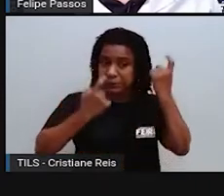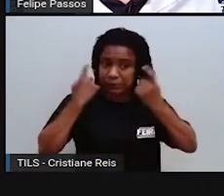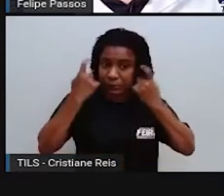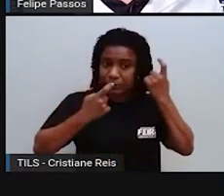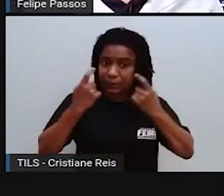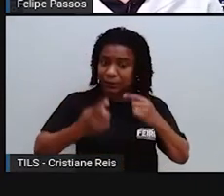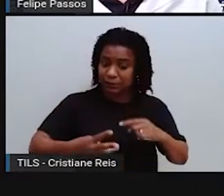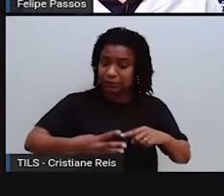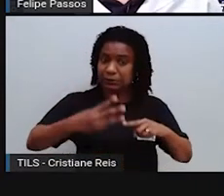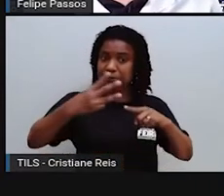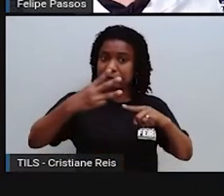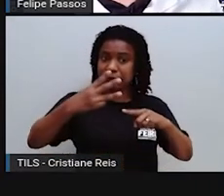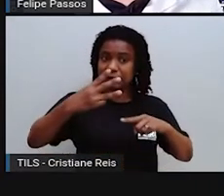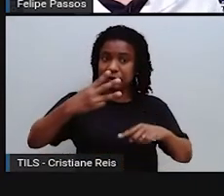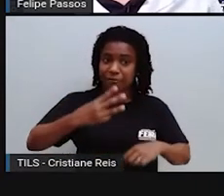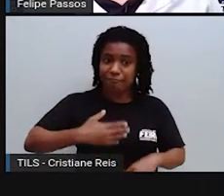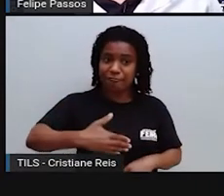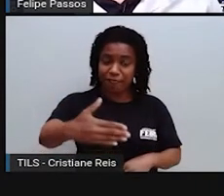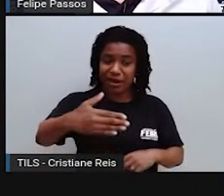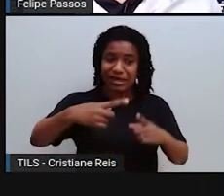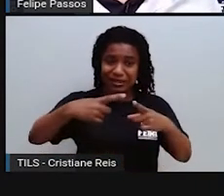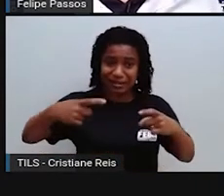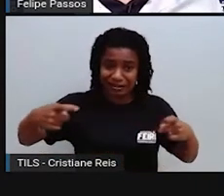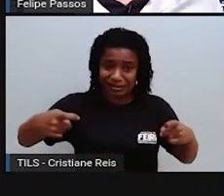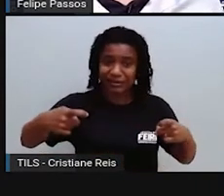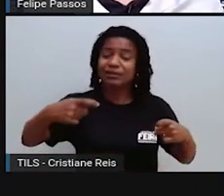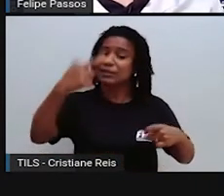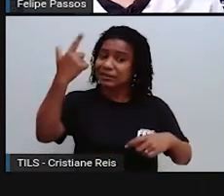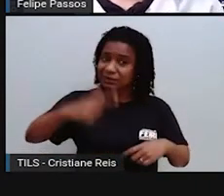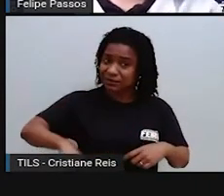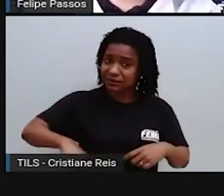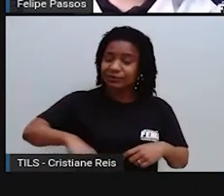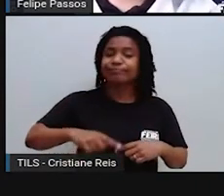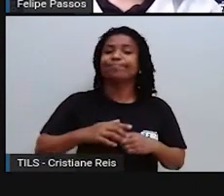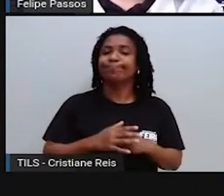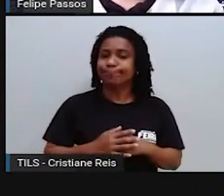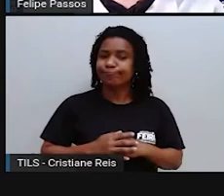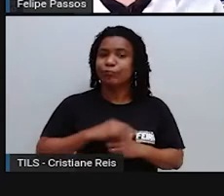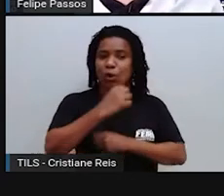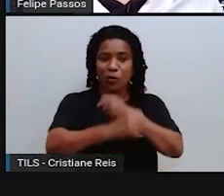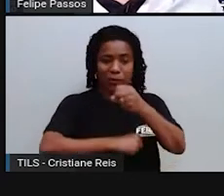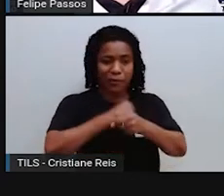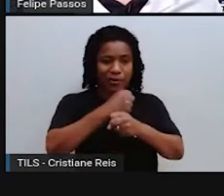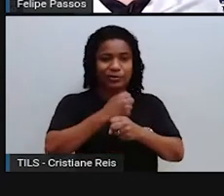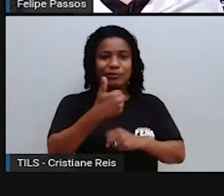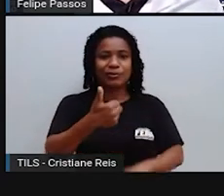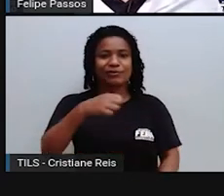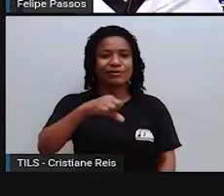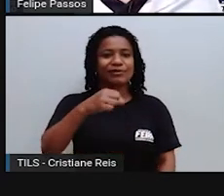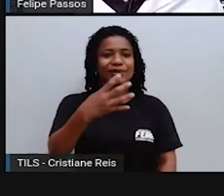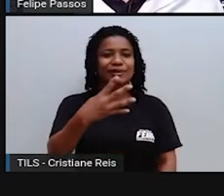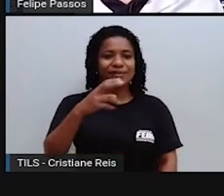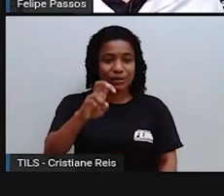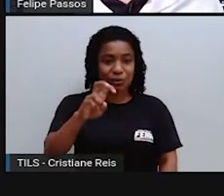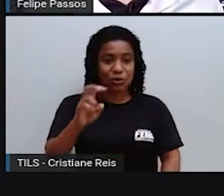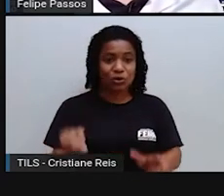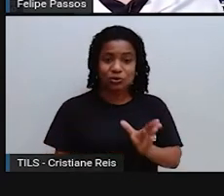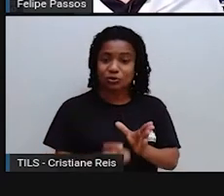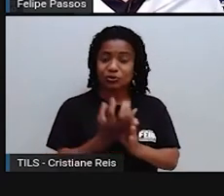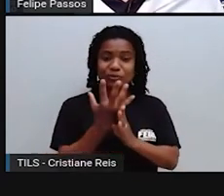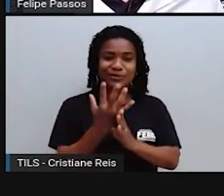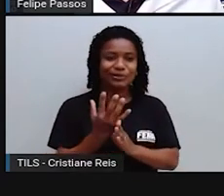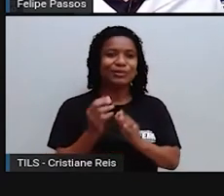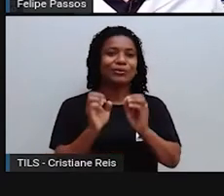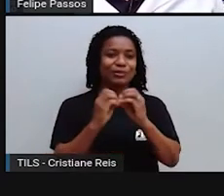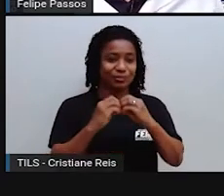se unissem, se organizassem. E lá em 1945 surge essa Organização das Nações Unidas,